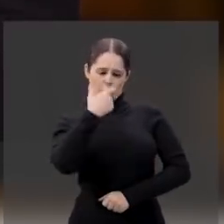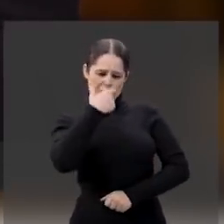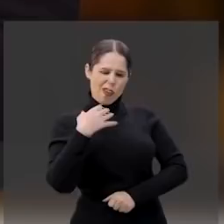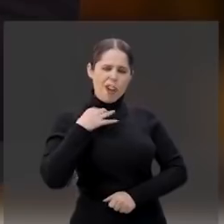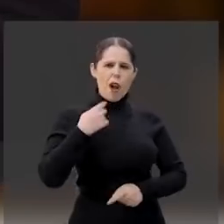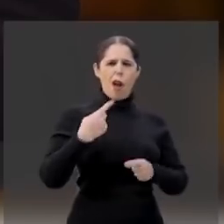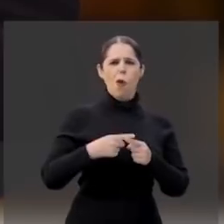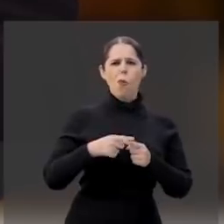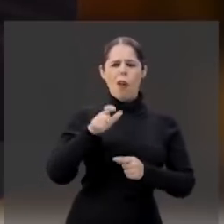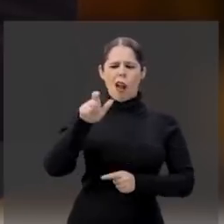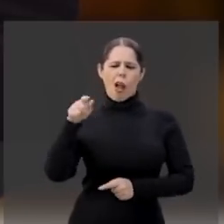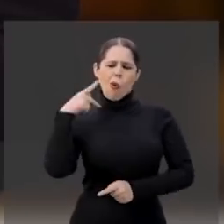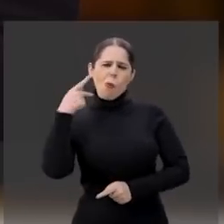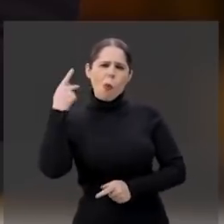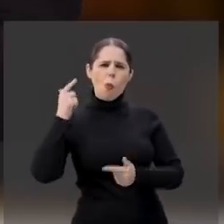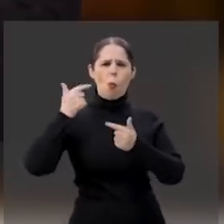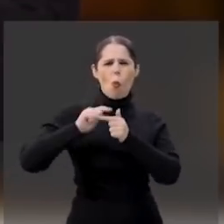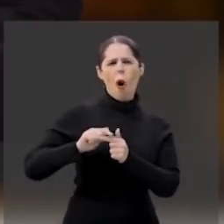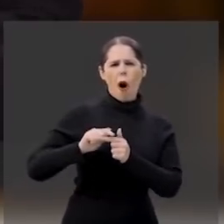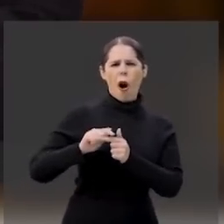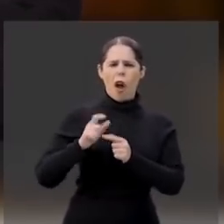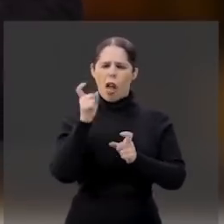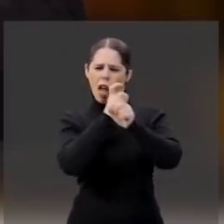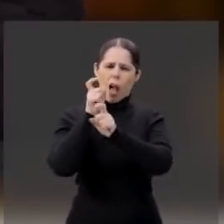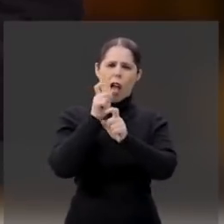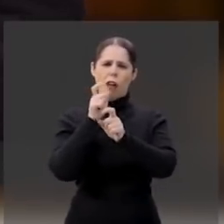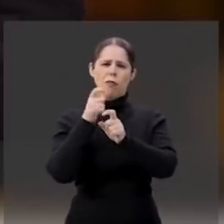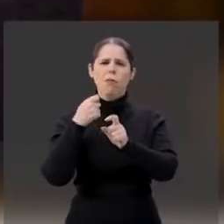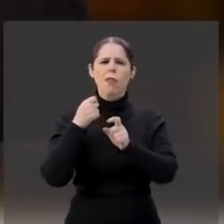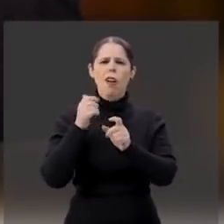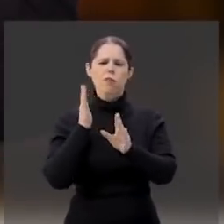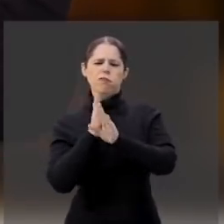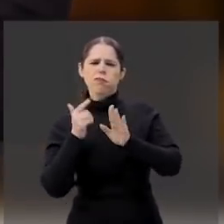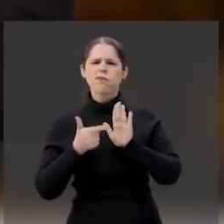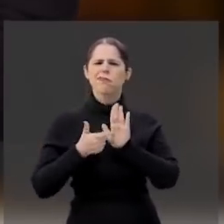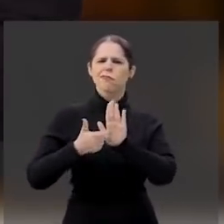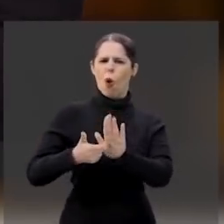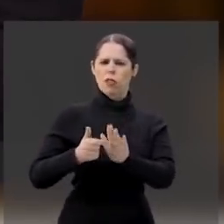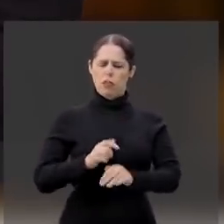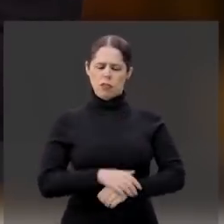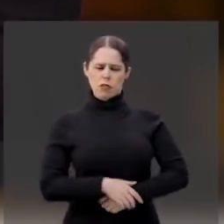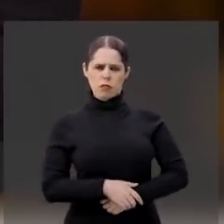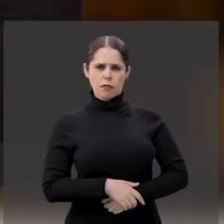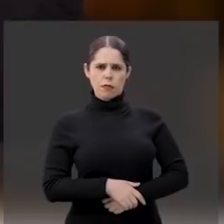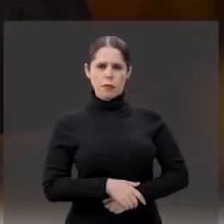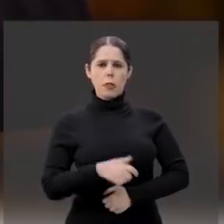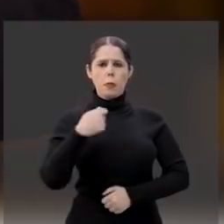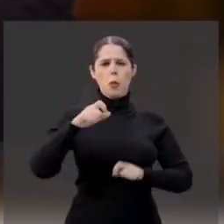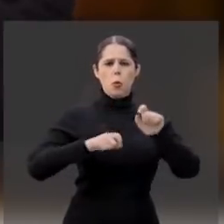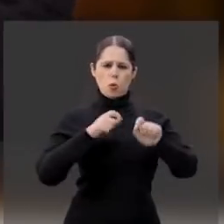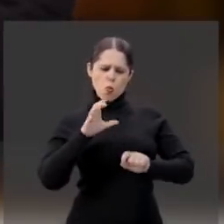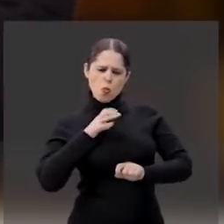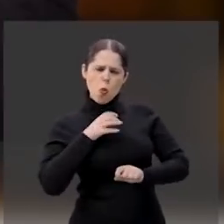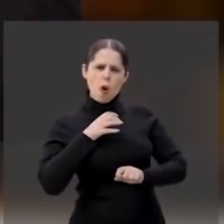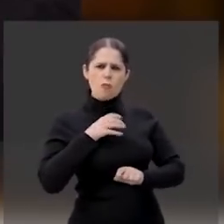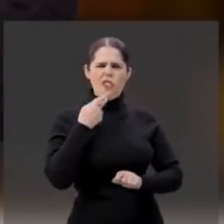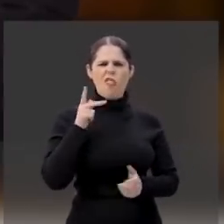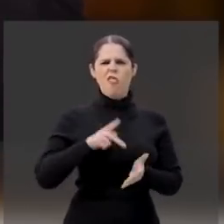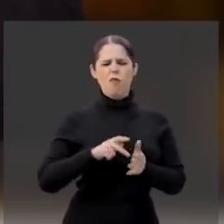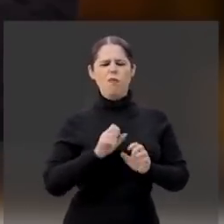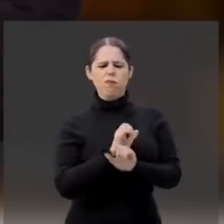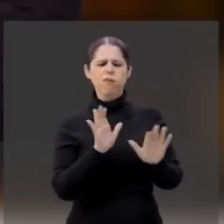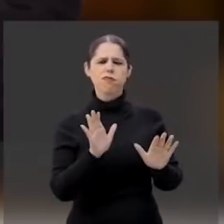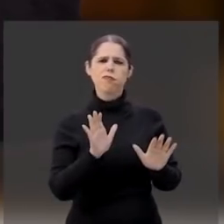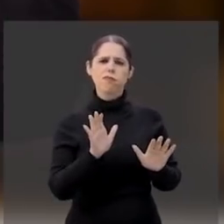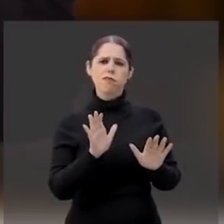errado. Sou candidato porque precisamos colocar luzes sobre as mentiras ditas pelos políticos tradicionais. Precisamos de coragem